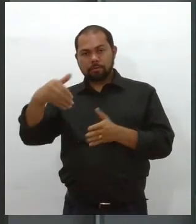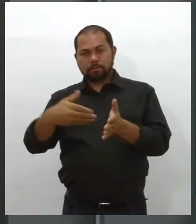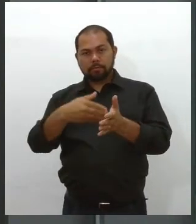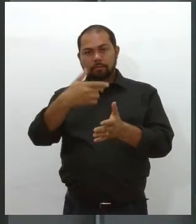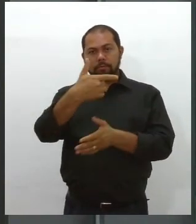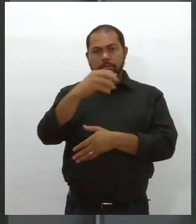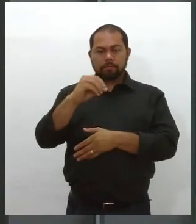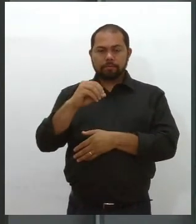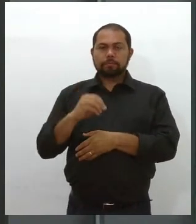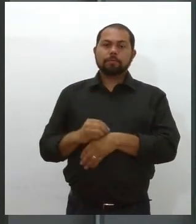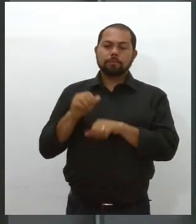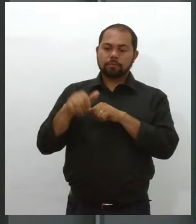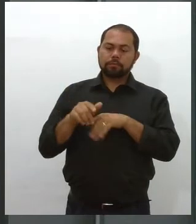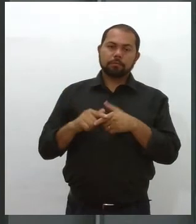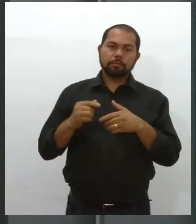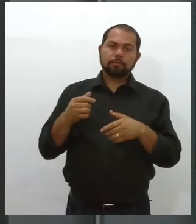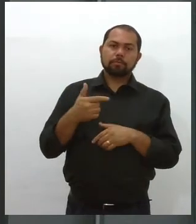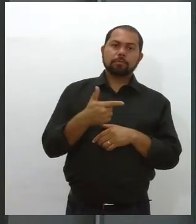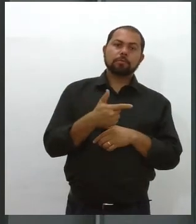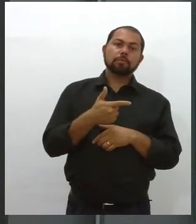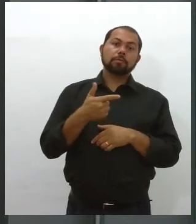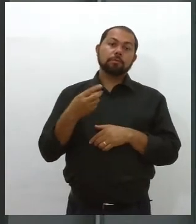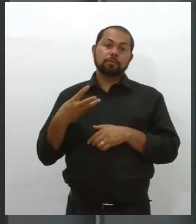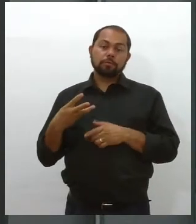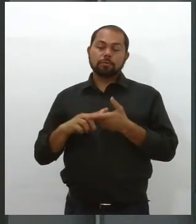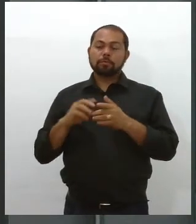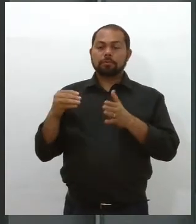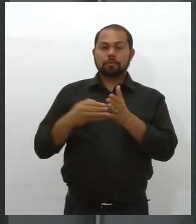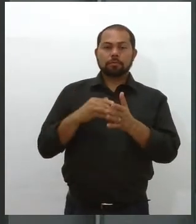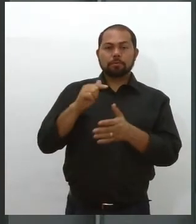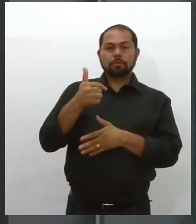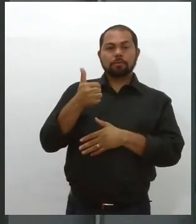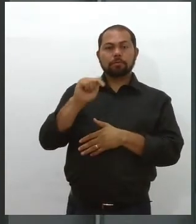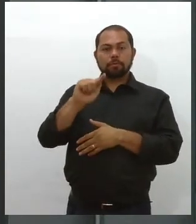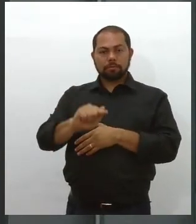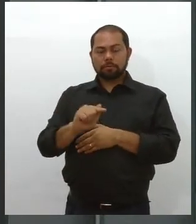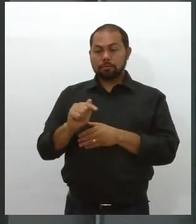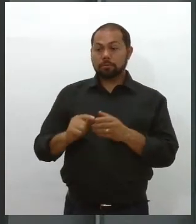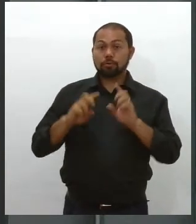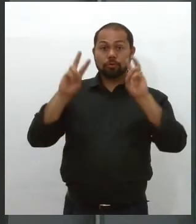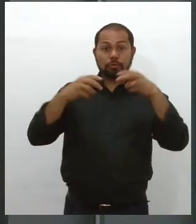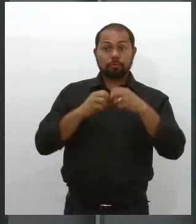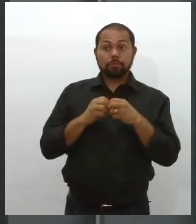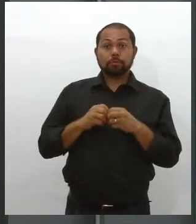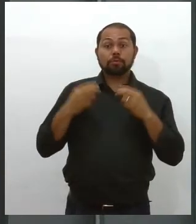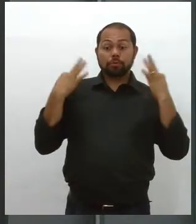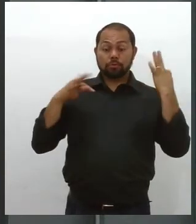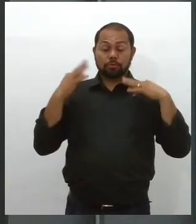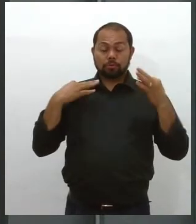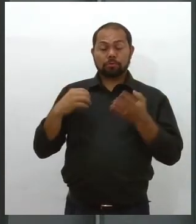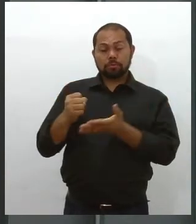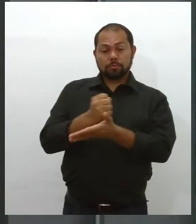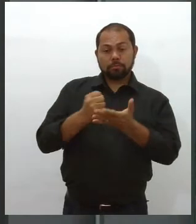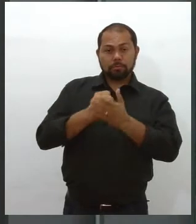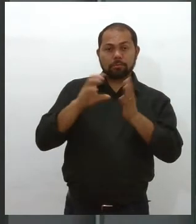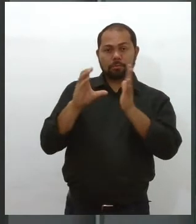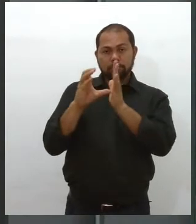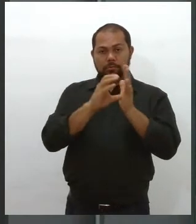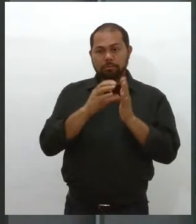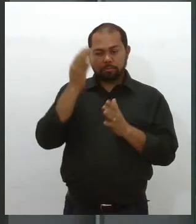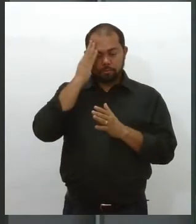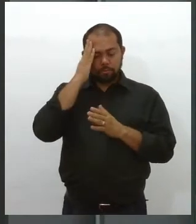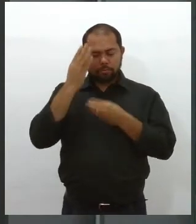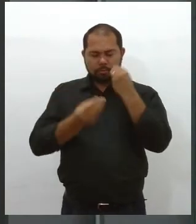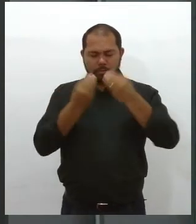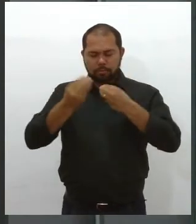às 17 horas, com o tema Turismo de Base Comunitária, entendendo como funciona o TBC. O público-alvo